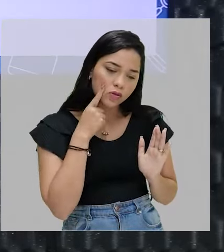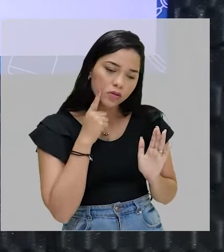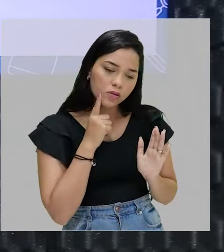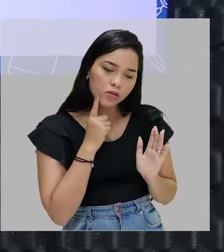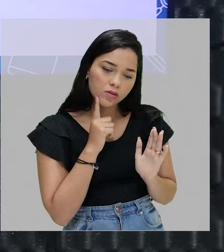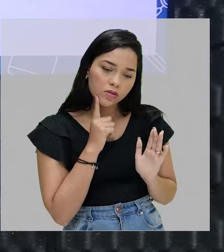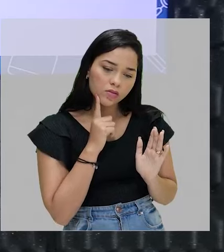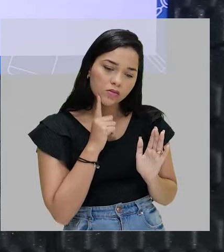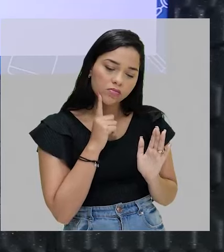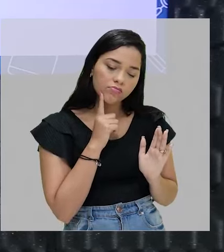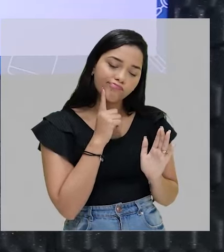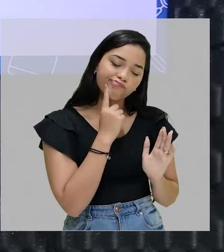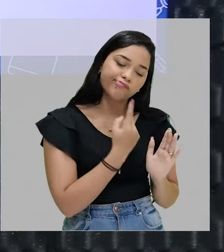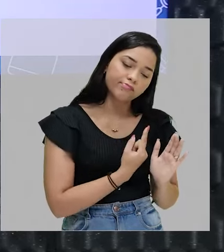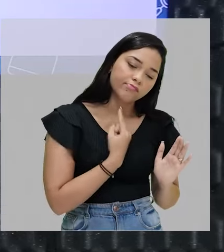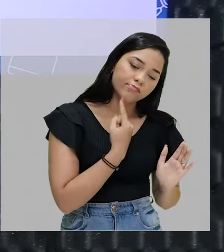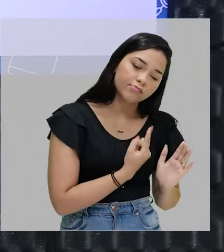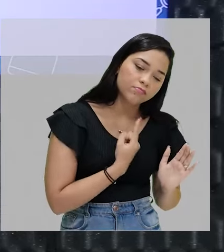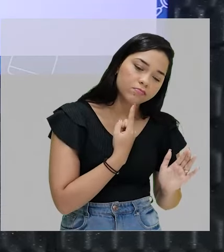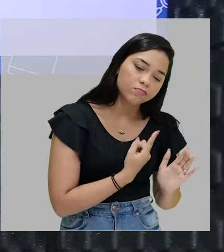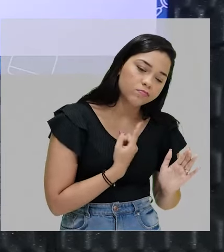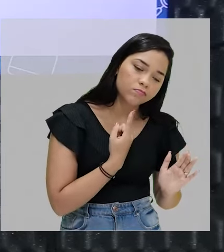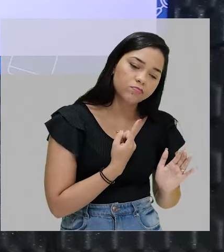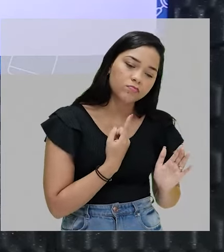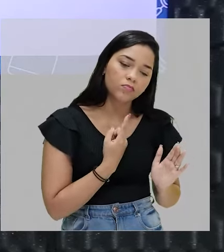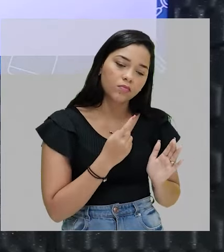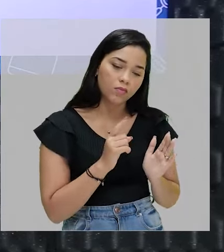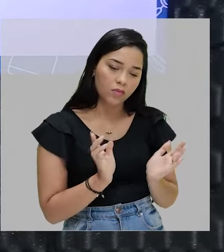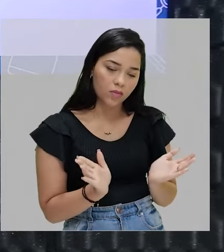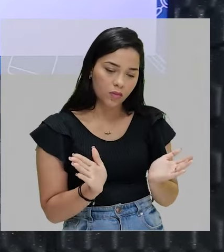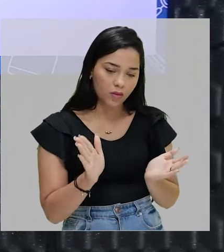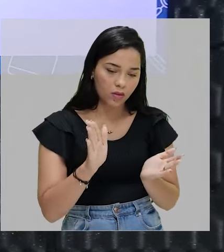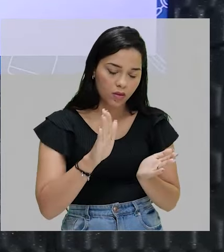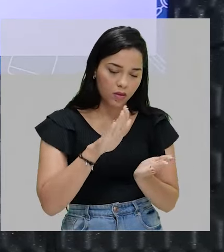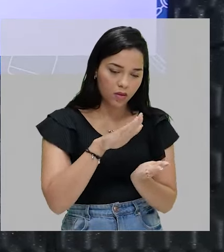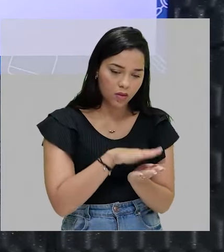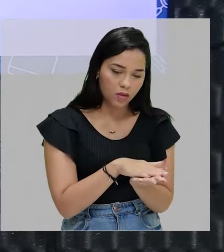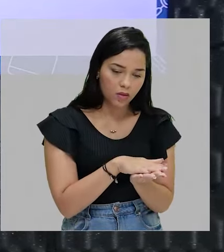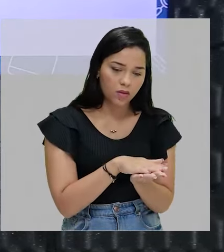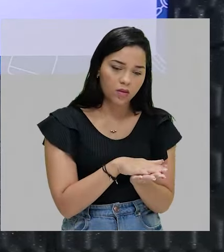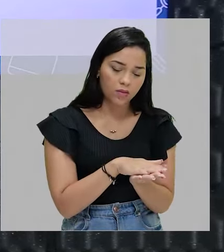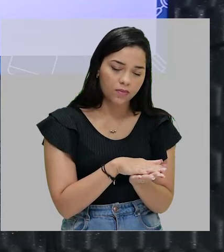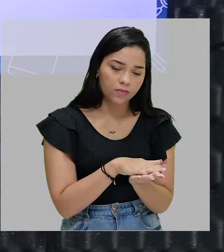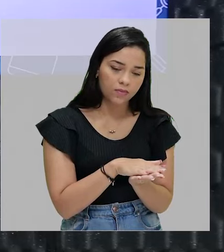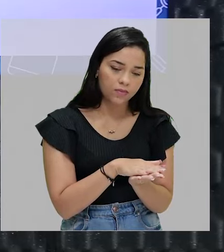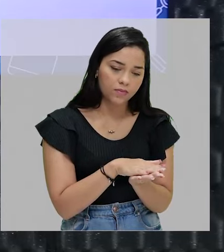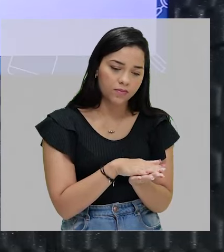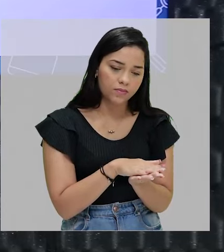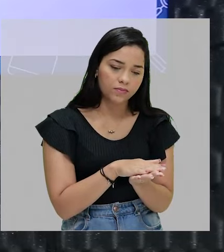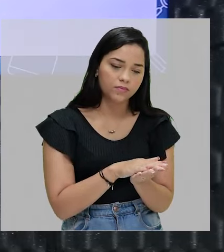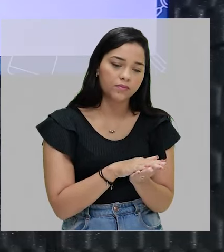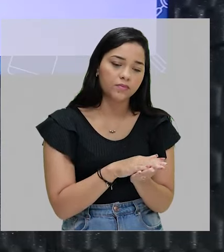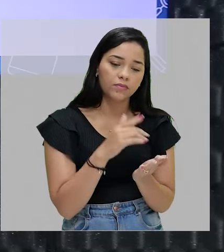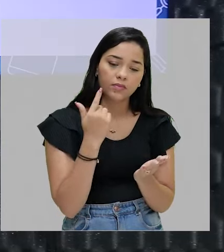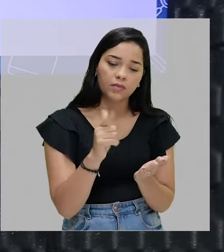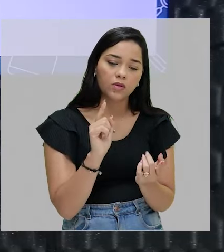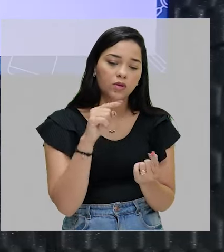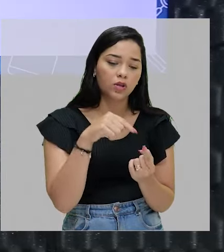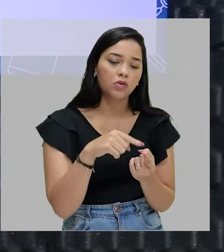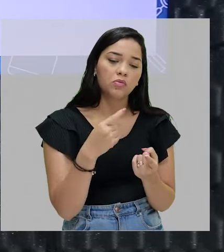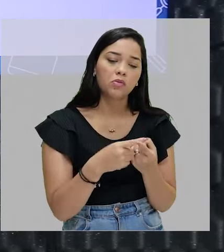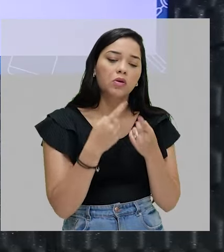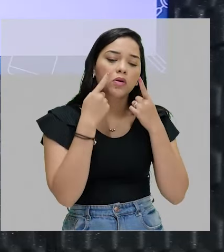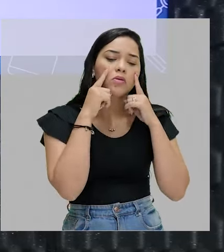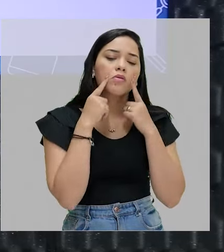De desalento, de desencanto. Fecha o meu livro. Se por agora não tens